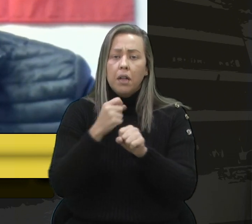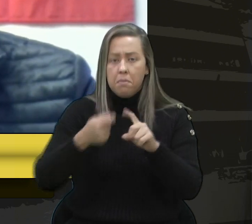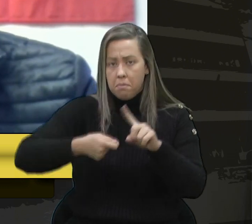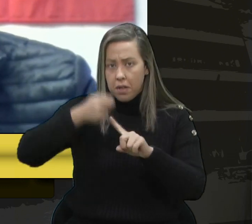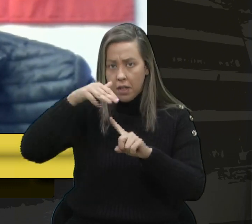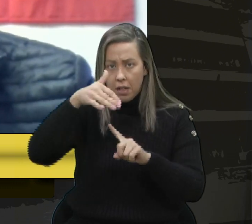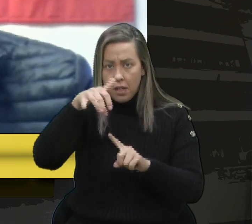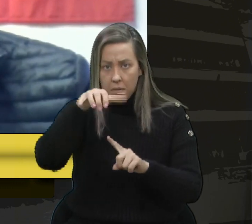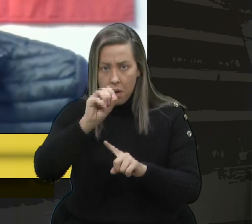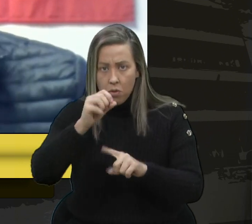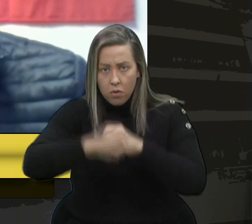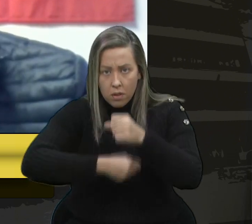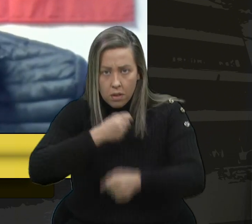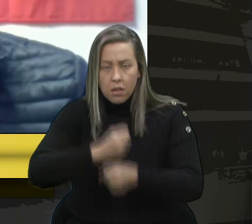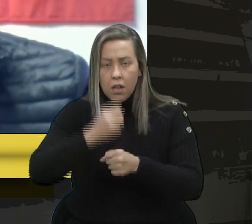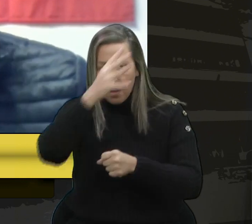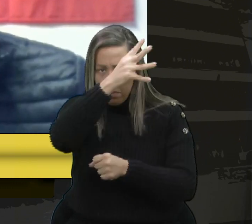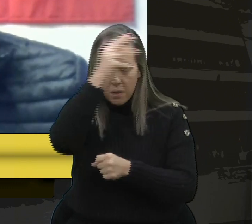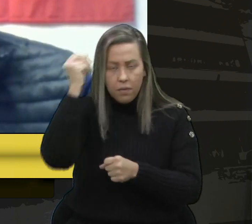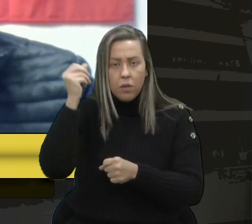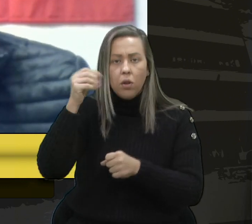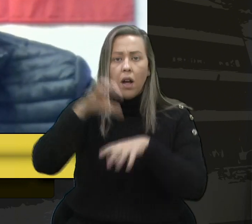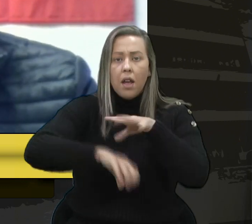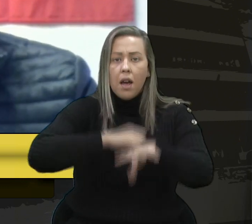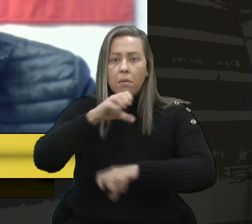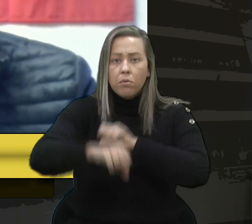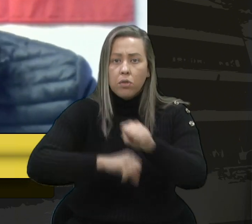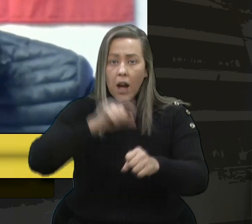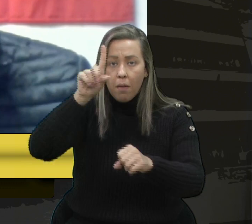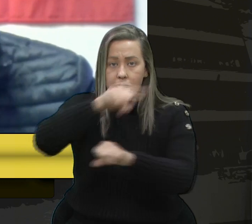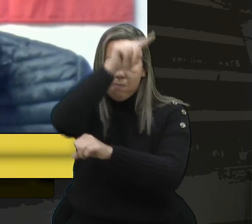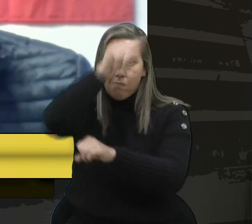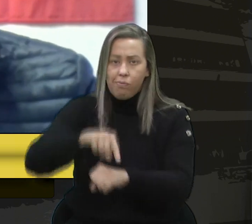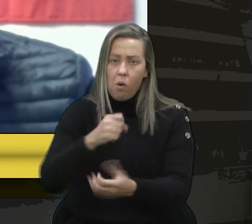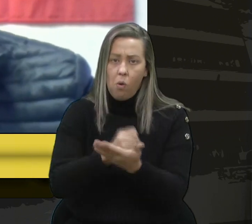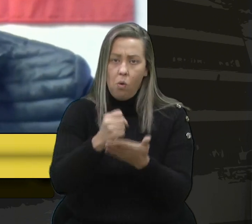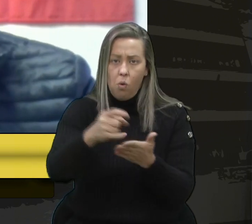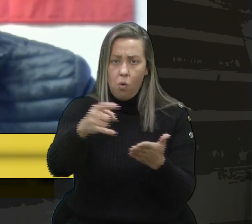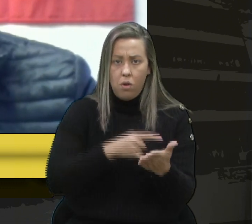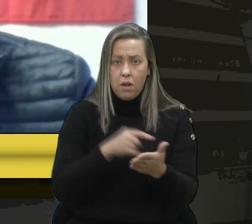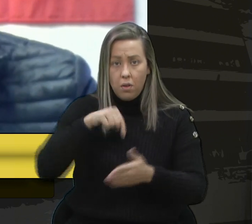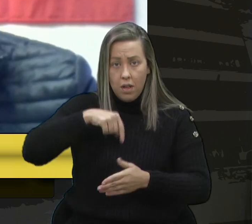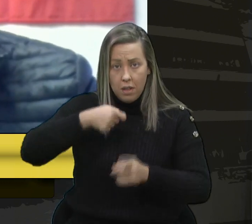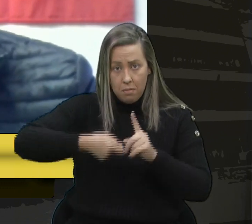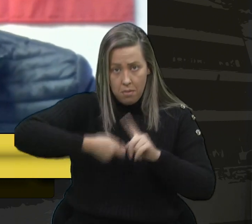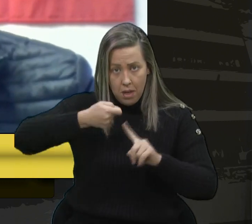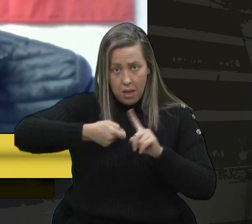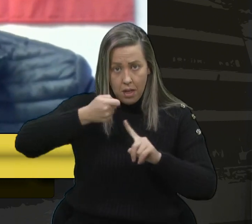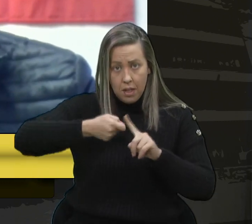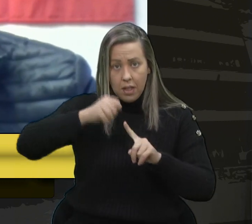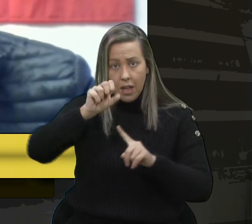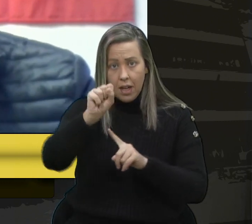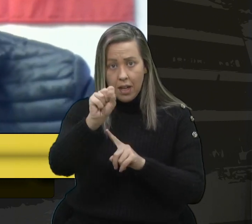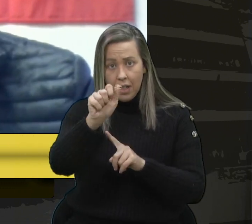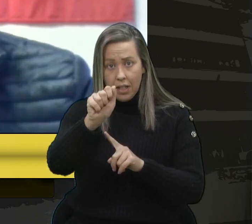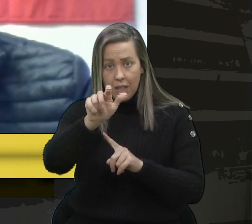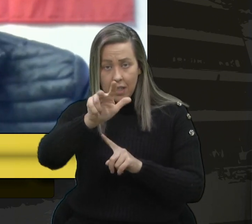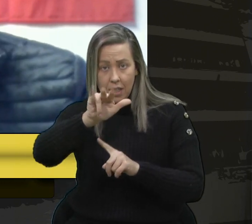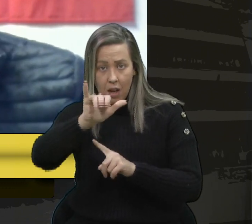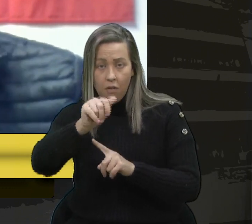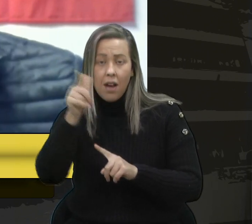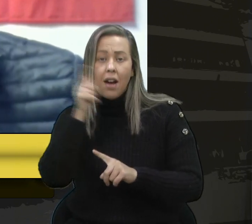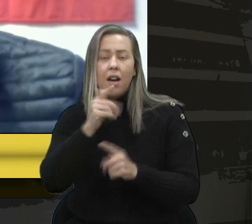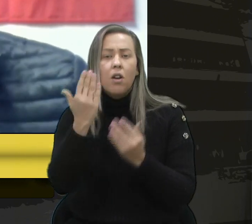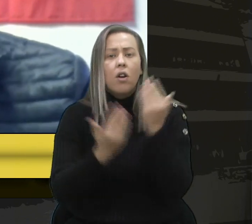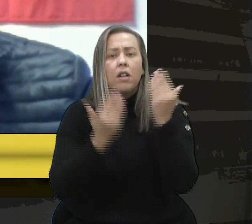março deste ano, a Prefeitura anunciou que buscaria a rescisão do contrato. No início deste mês, a Salver, empresa vencedora da